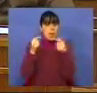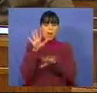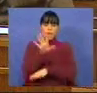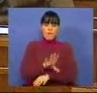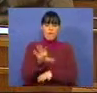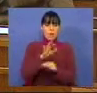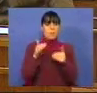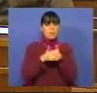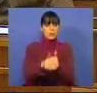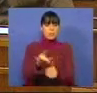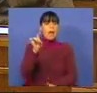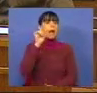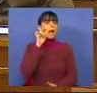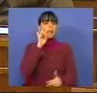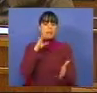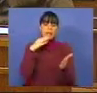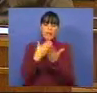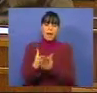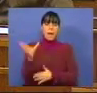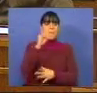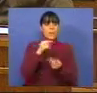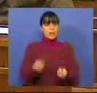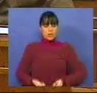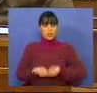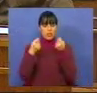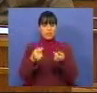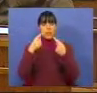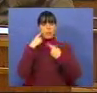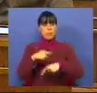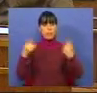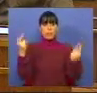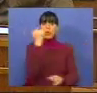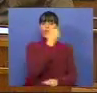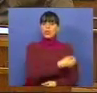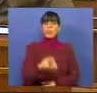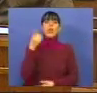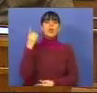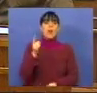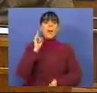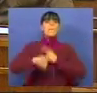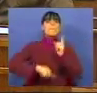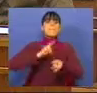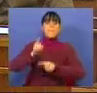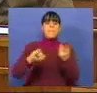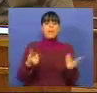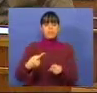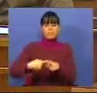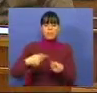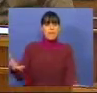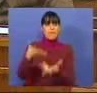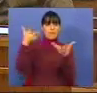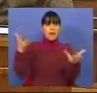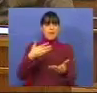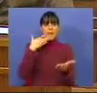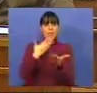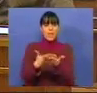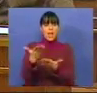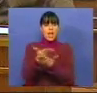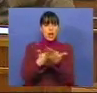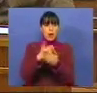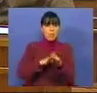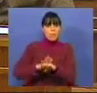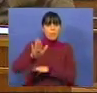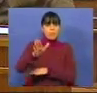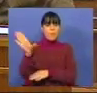procedimentos para garantir mais investimento público em 2009. Para quê? Para dinamizar a economia e para